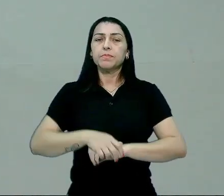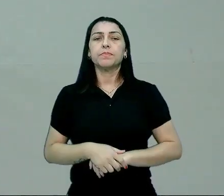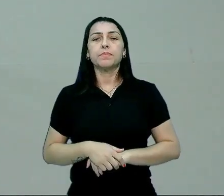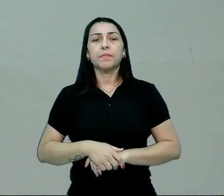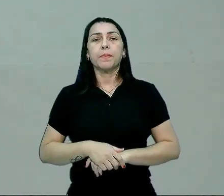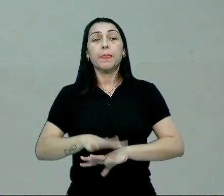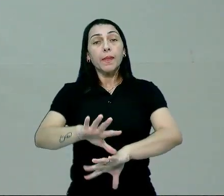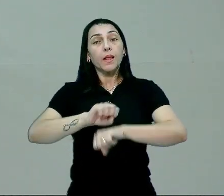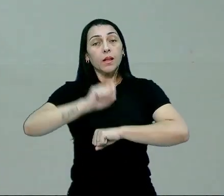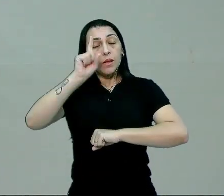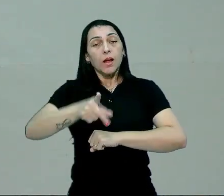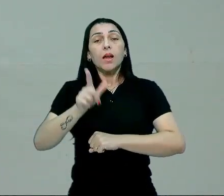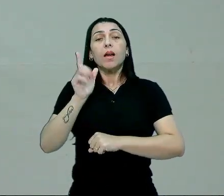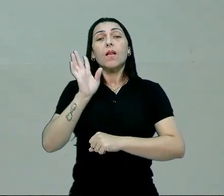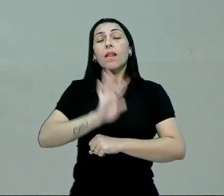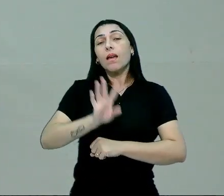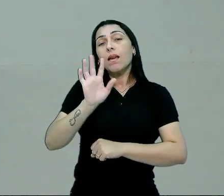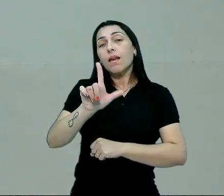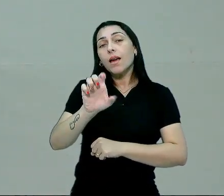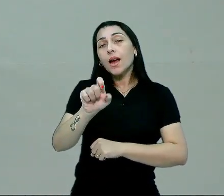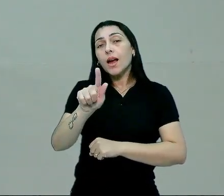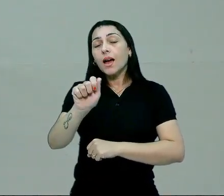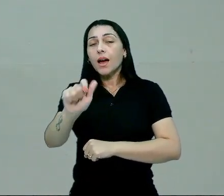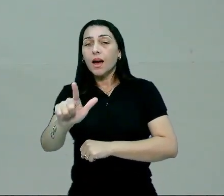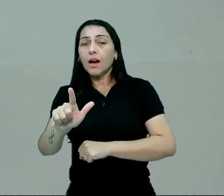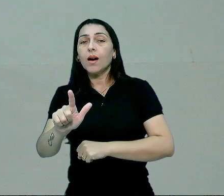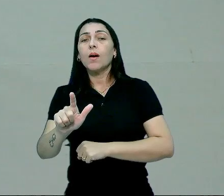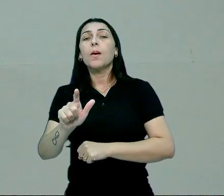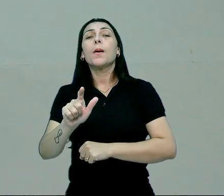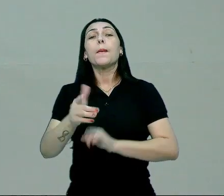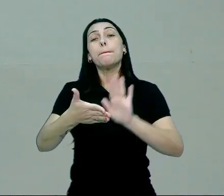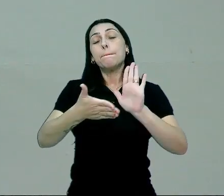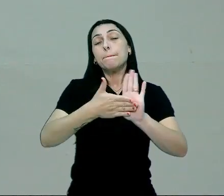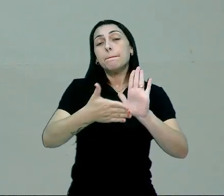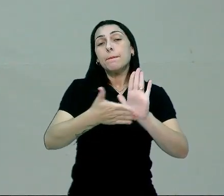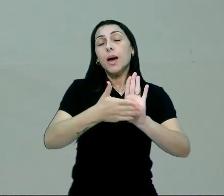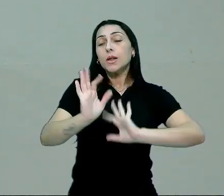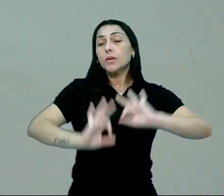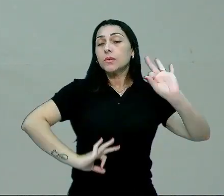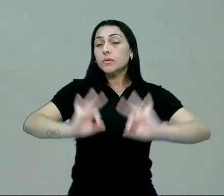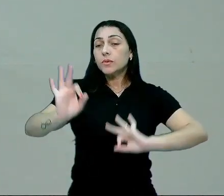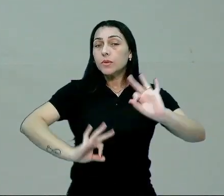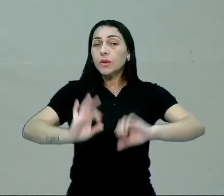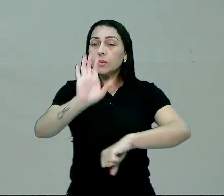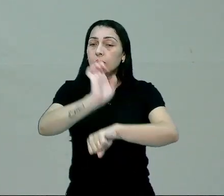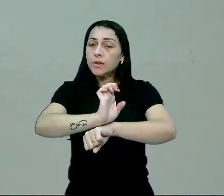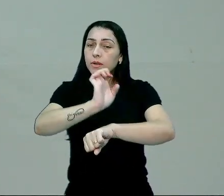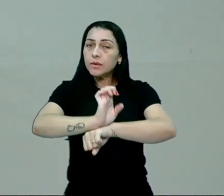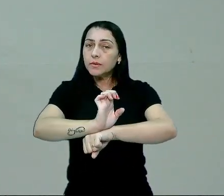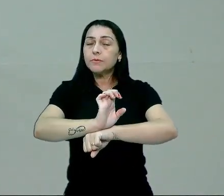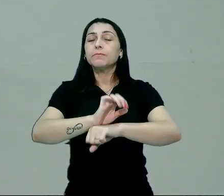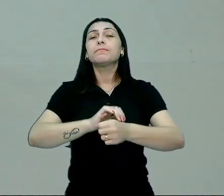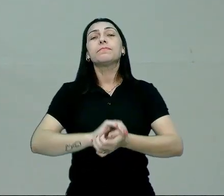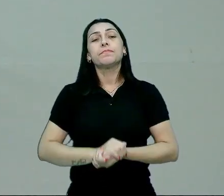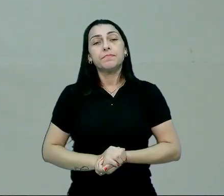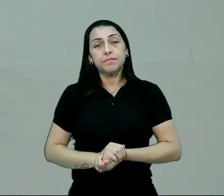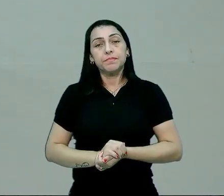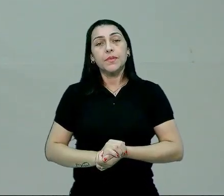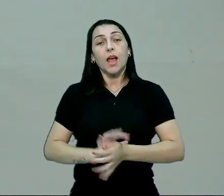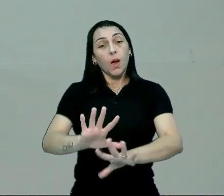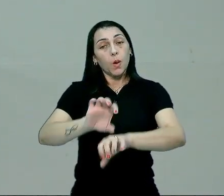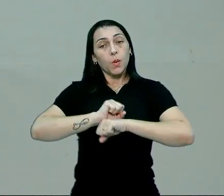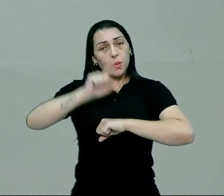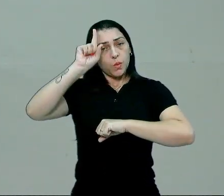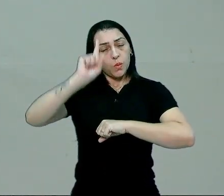A dominação legal ou burocrática, ela é uma dominação pautada na organização do Estado. A